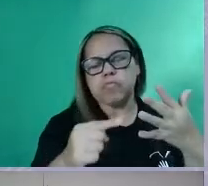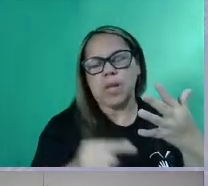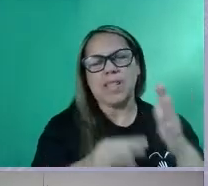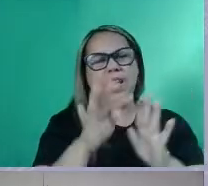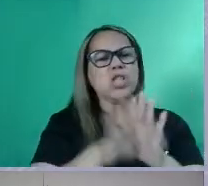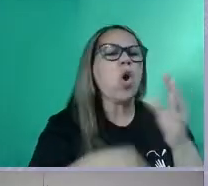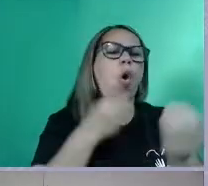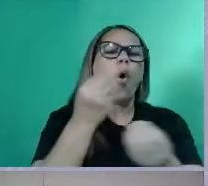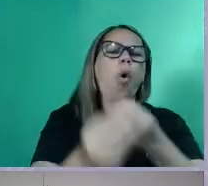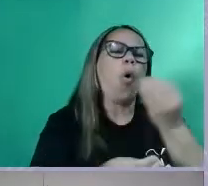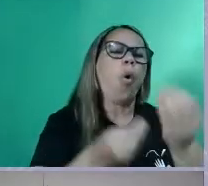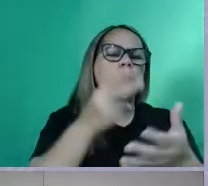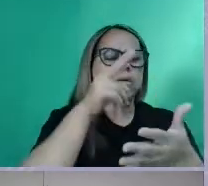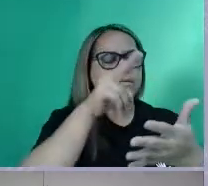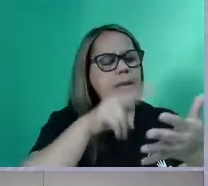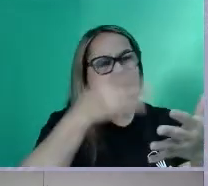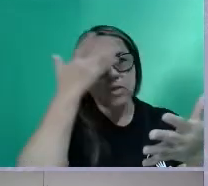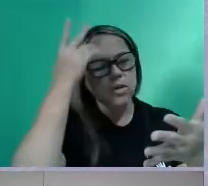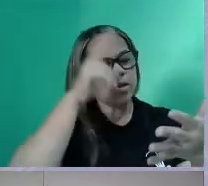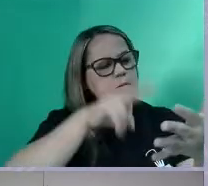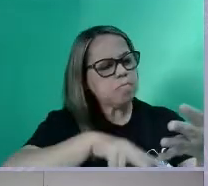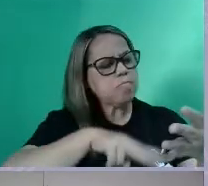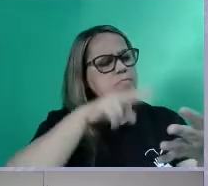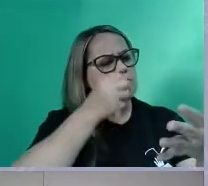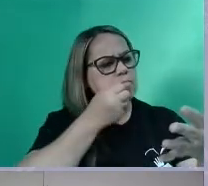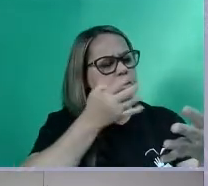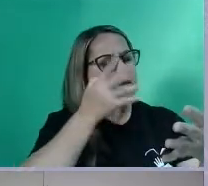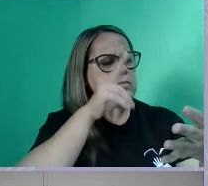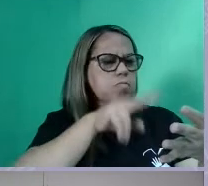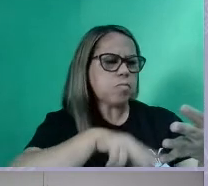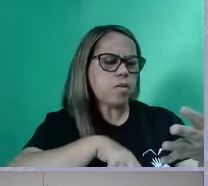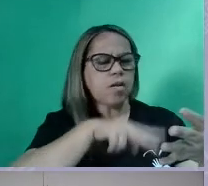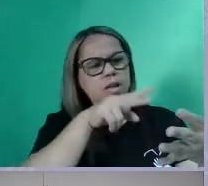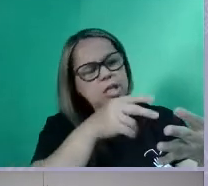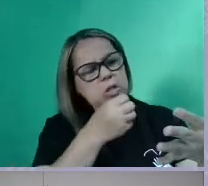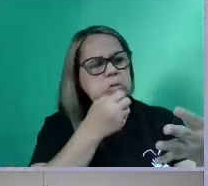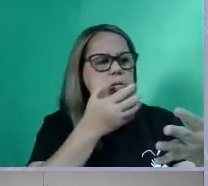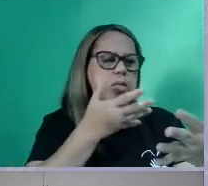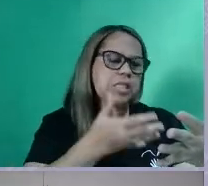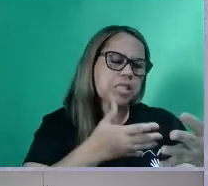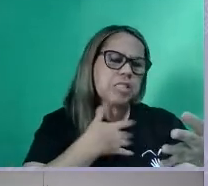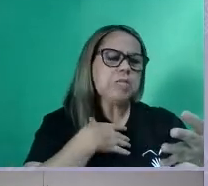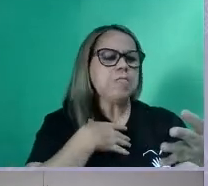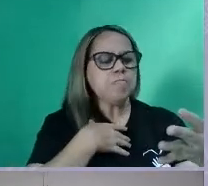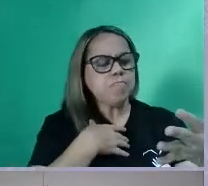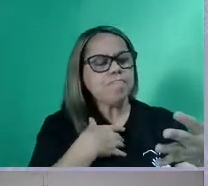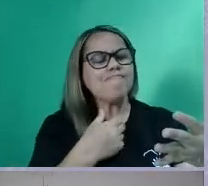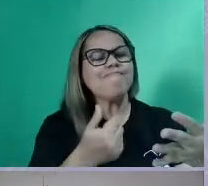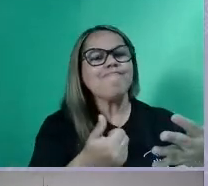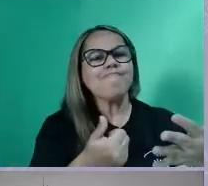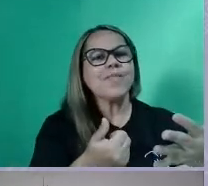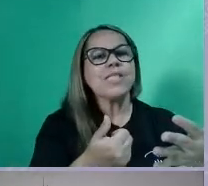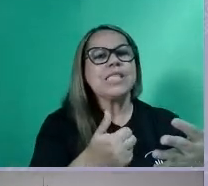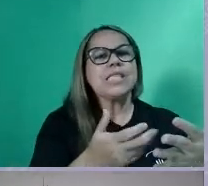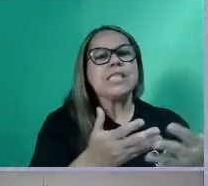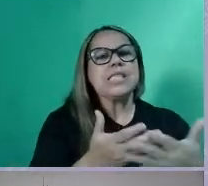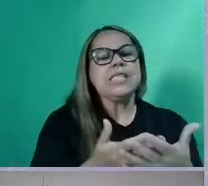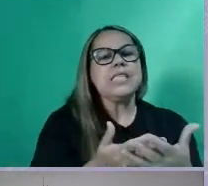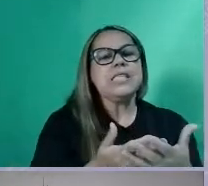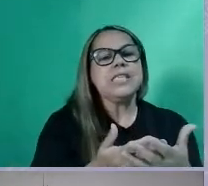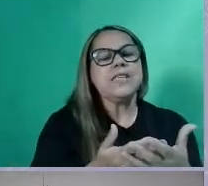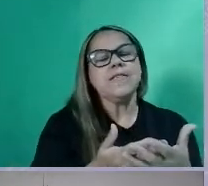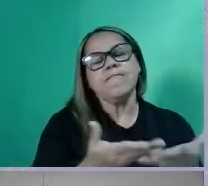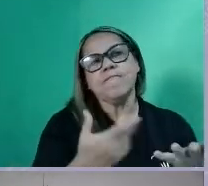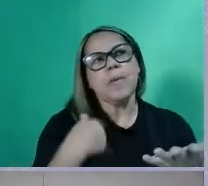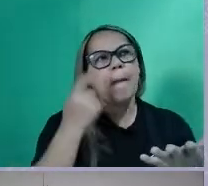leitura fluiu ali para o seu avaliador, como foi que ele leu, se houve aquela cadência de leitura, né? E, digamos,